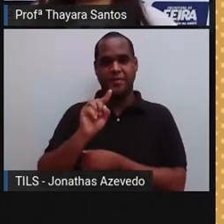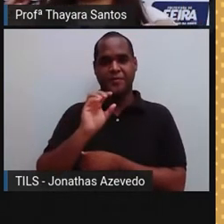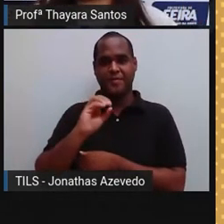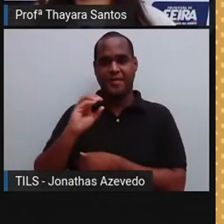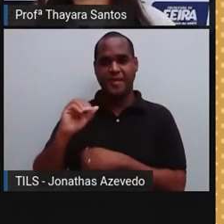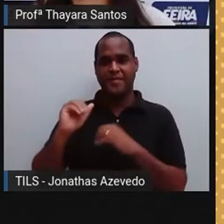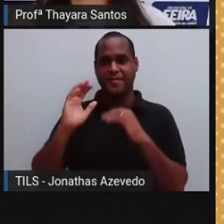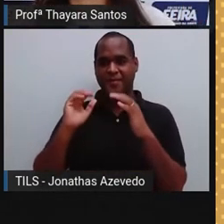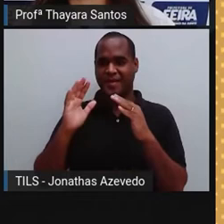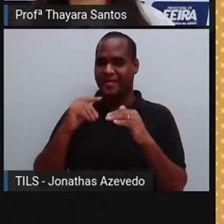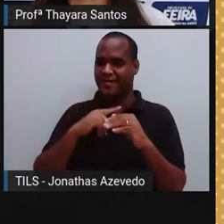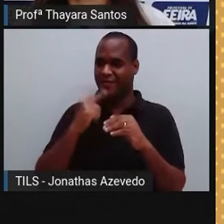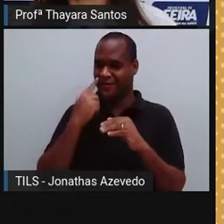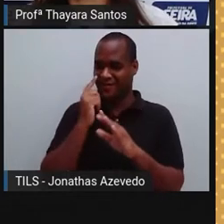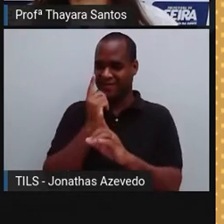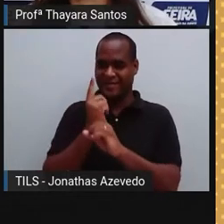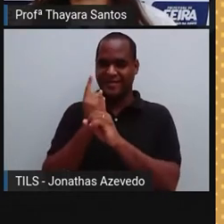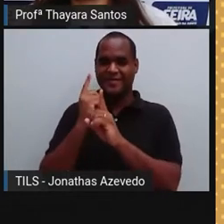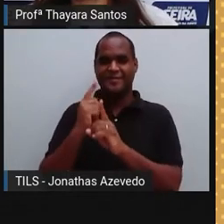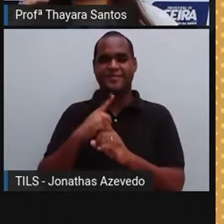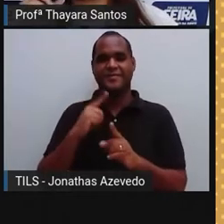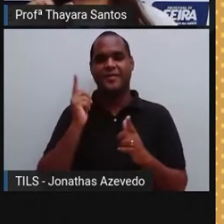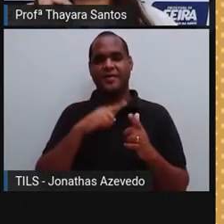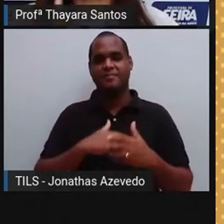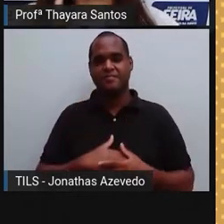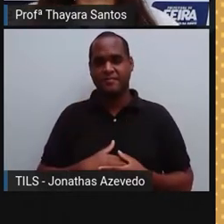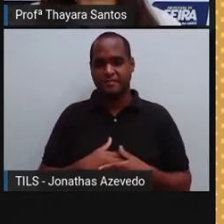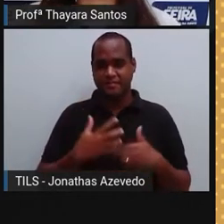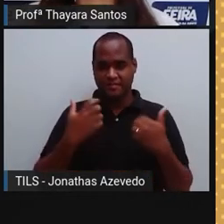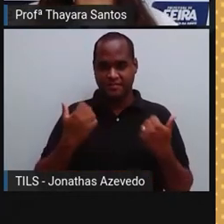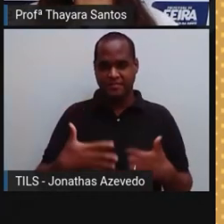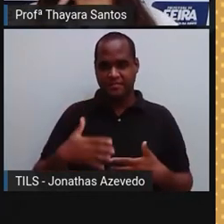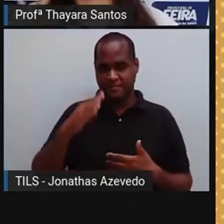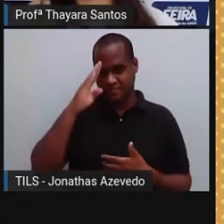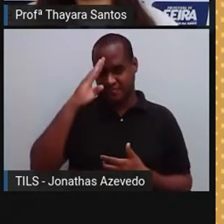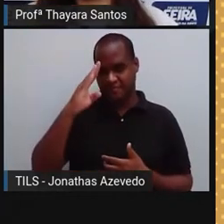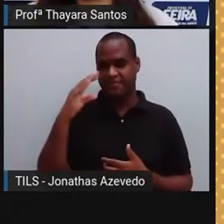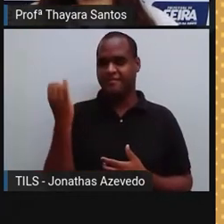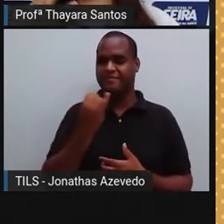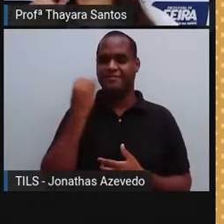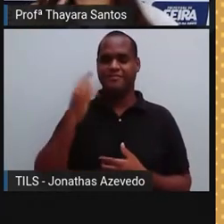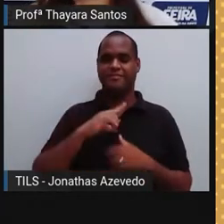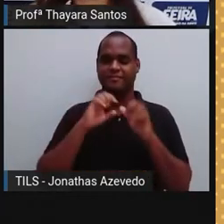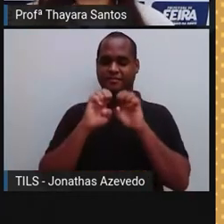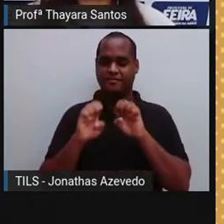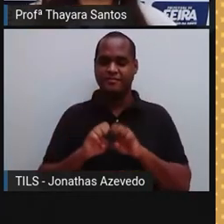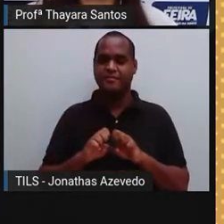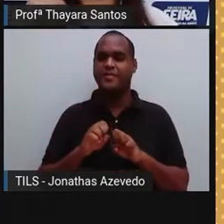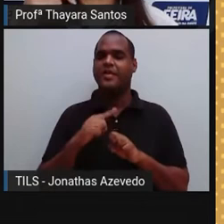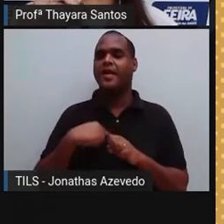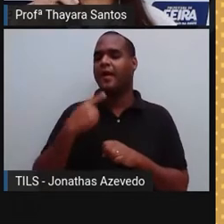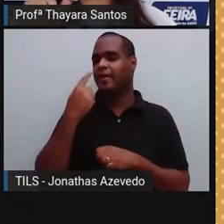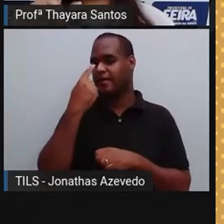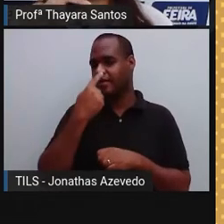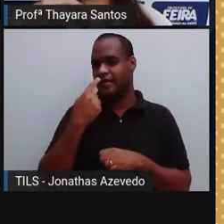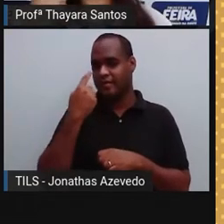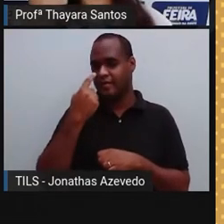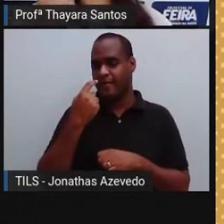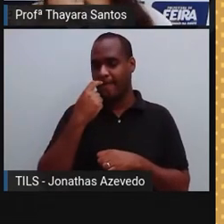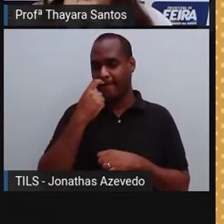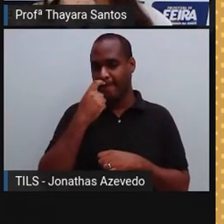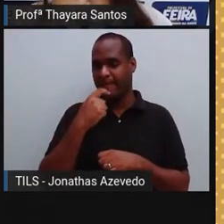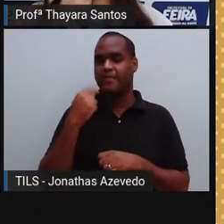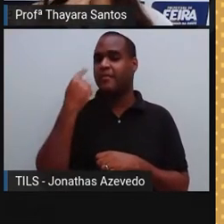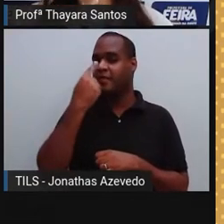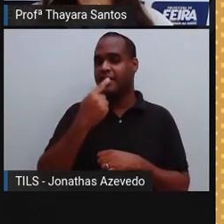nosso cérebro. A gente consegue identificar. Então, a nossa principal estrutura responsável pelo olfato é o nariz. No nariz, nessa